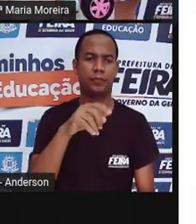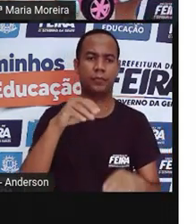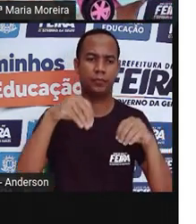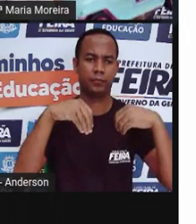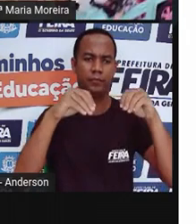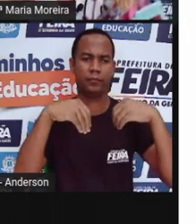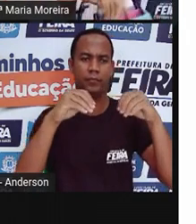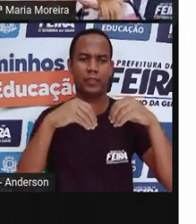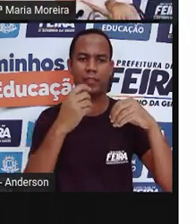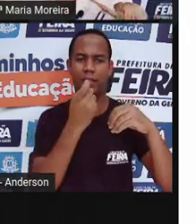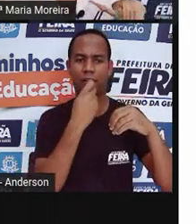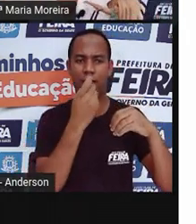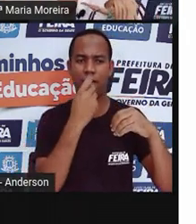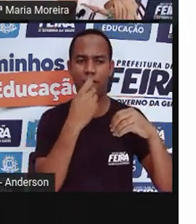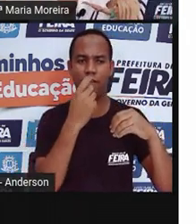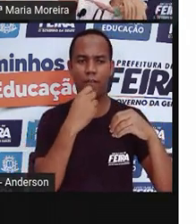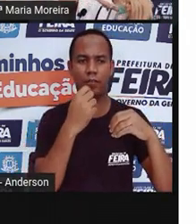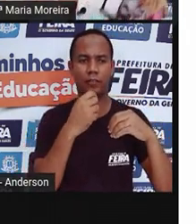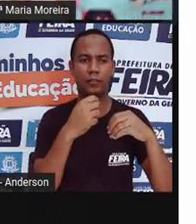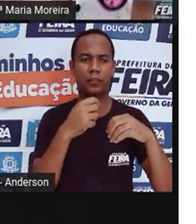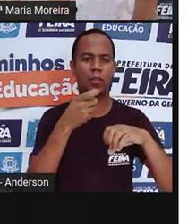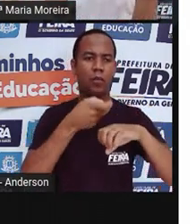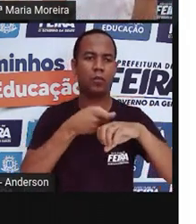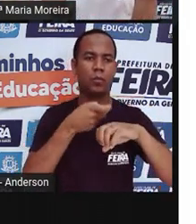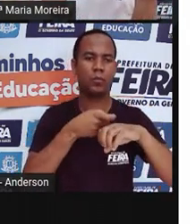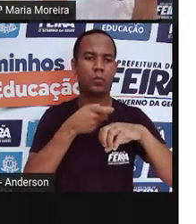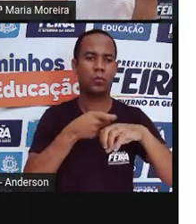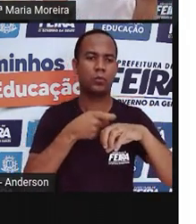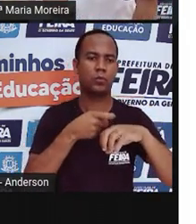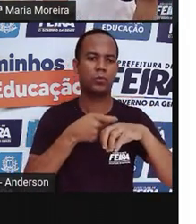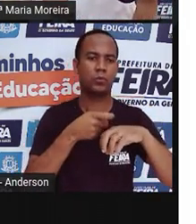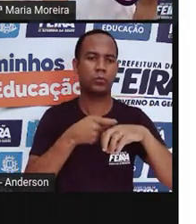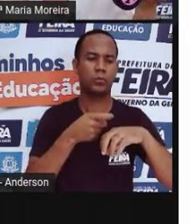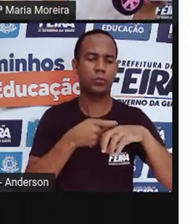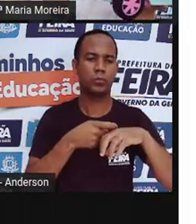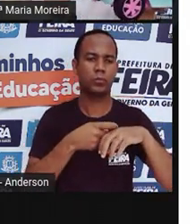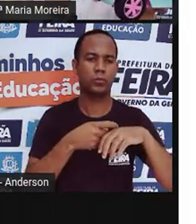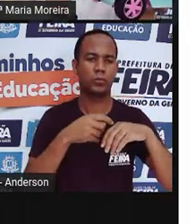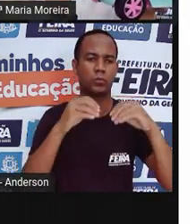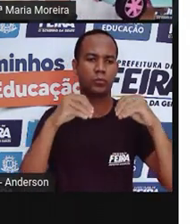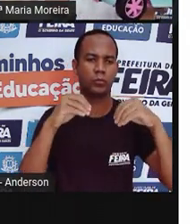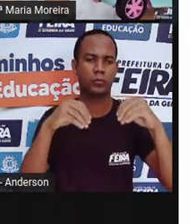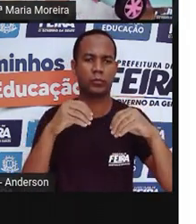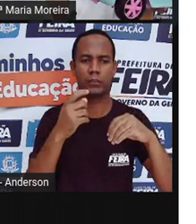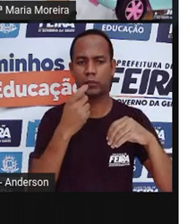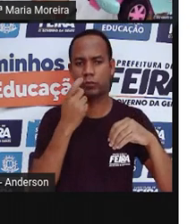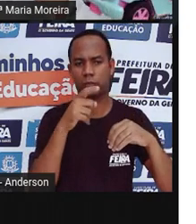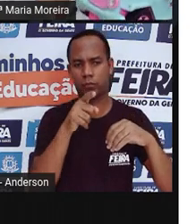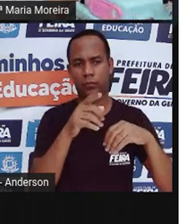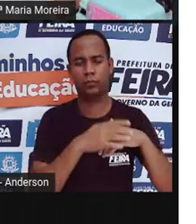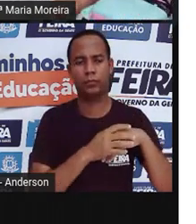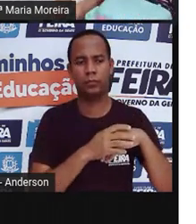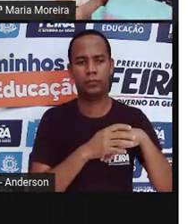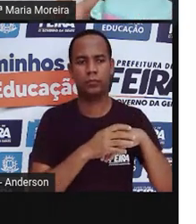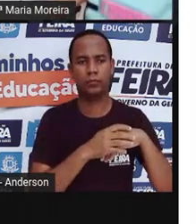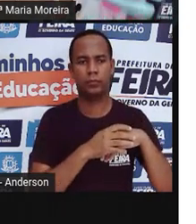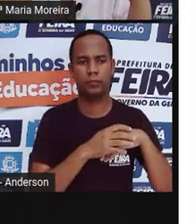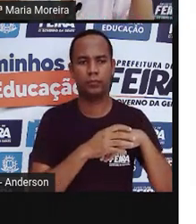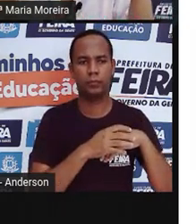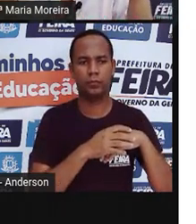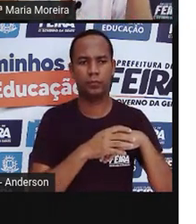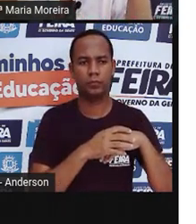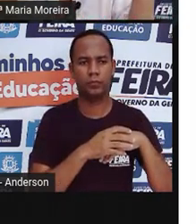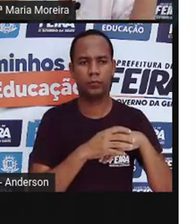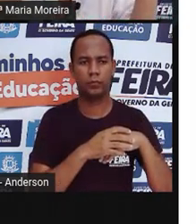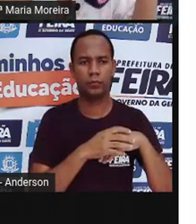carrinho. Tão ouvindo barulho? Dá pra ouvir? Produzido o quê? De plástico também, né? Mas, obviamente, que o